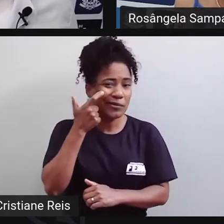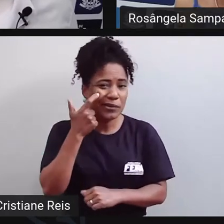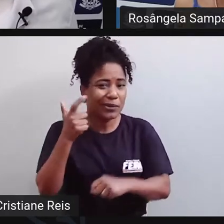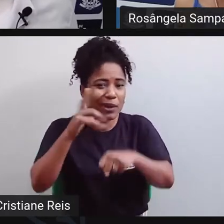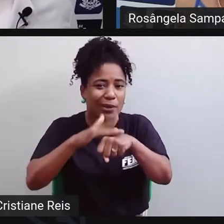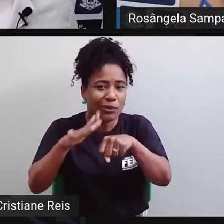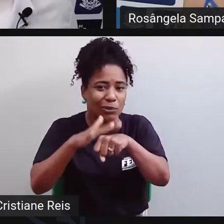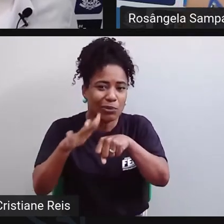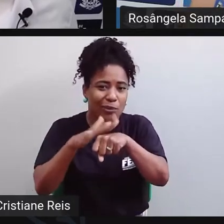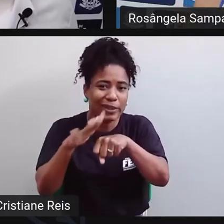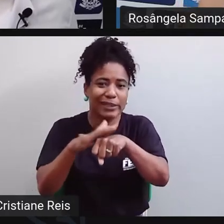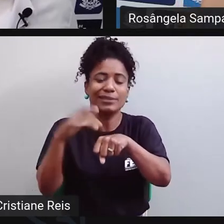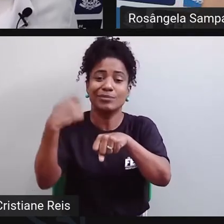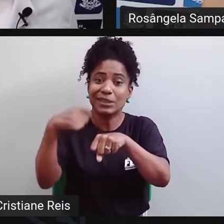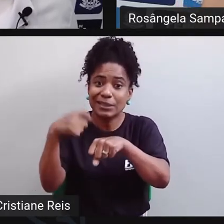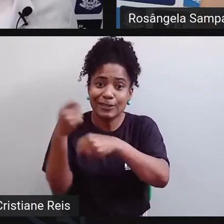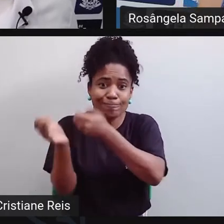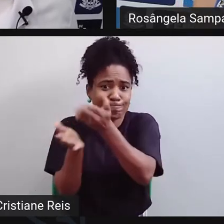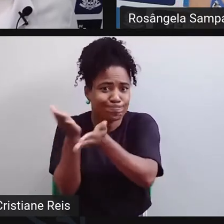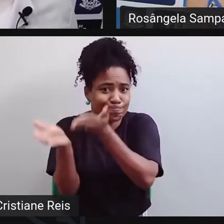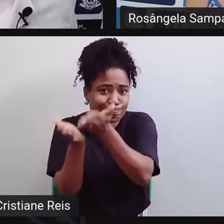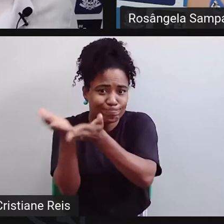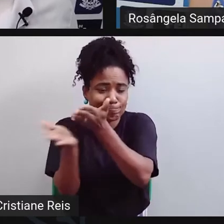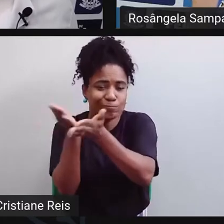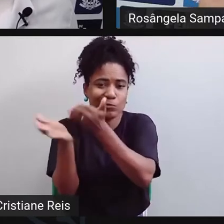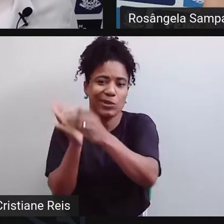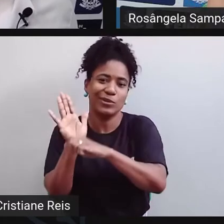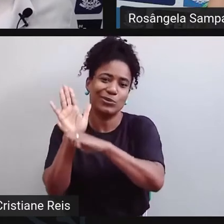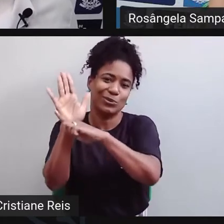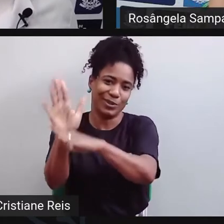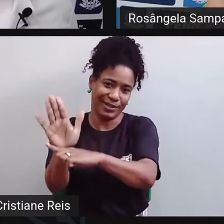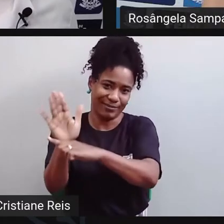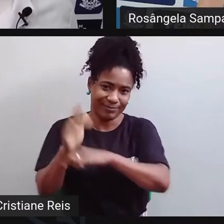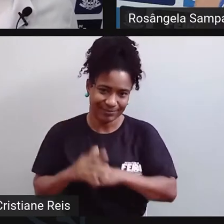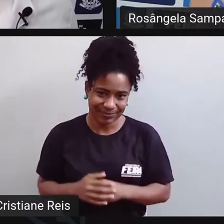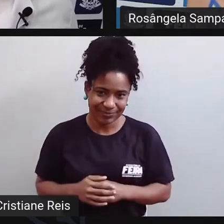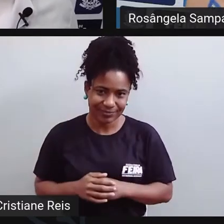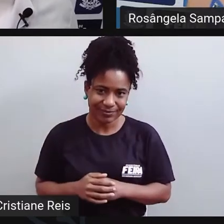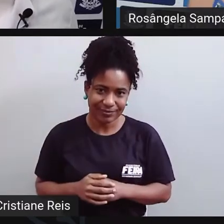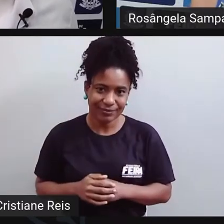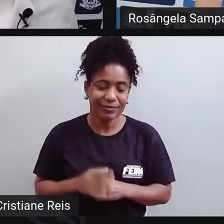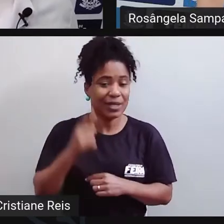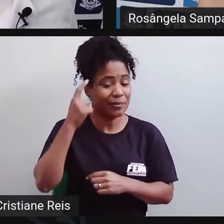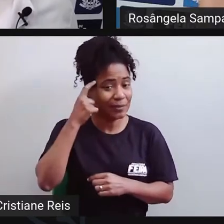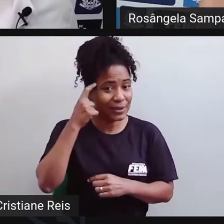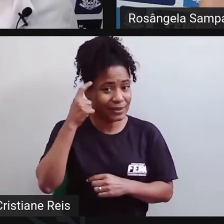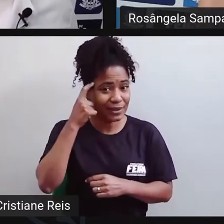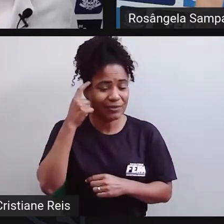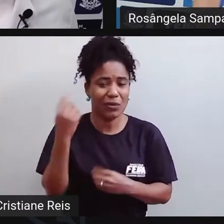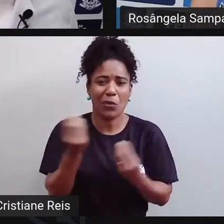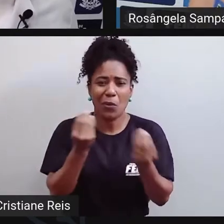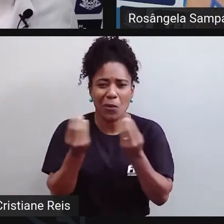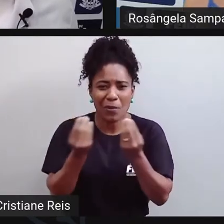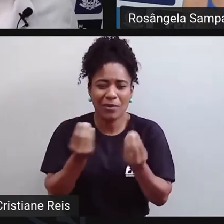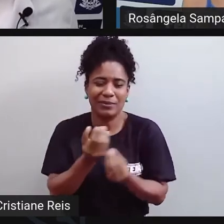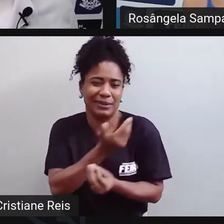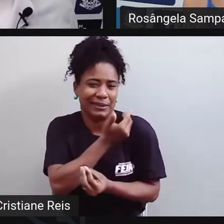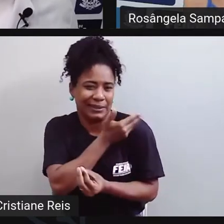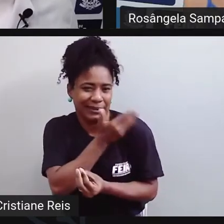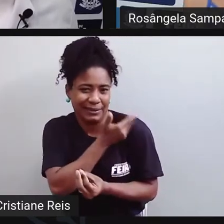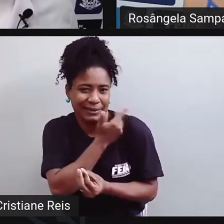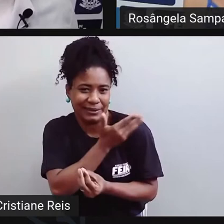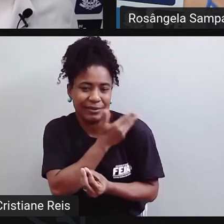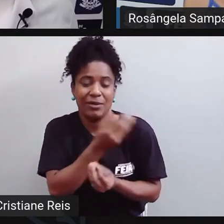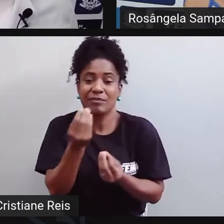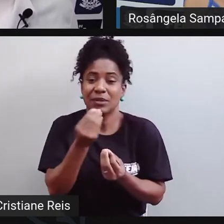tratado. Mas passou a ser tratado ainda a partir desse prisma. Desse prisma da estigmatização, do afastamento.